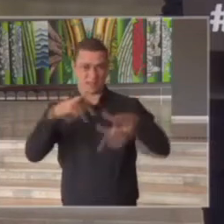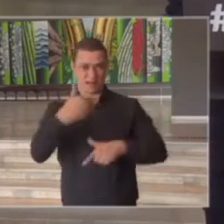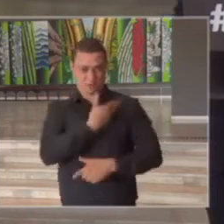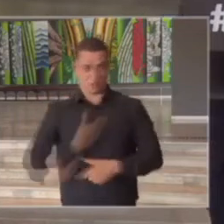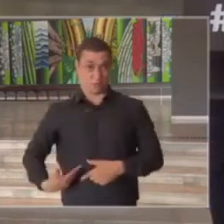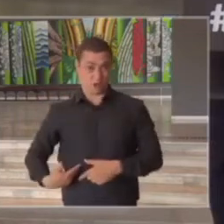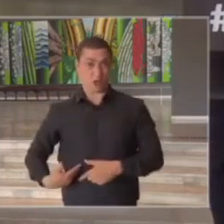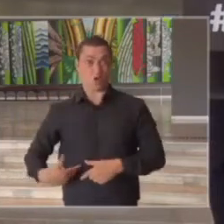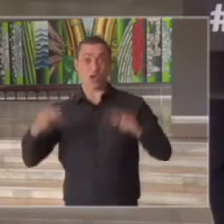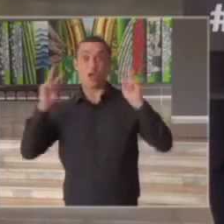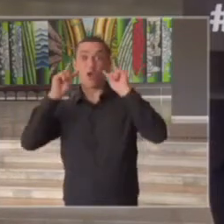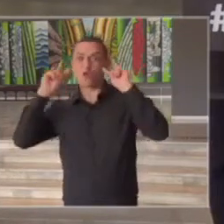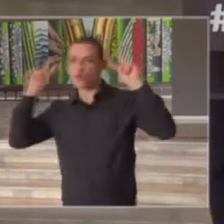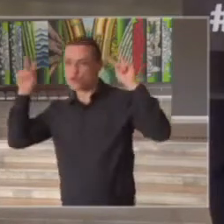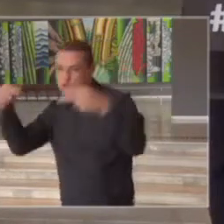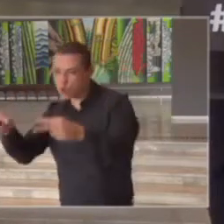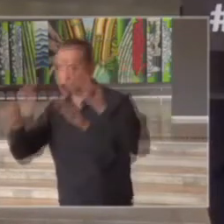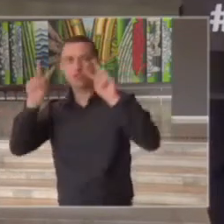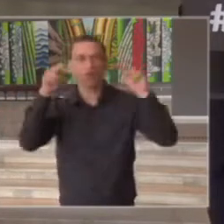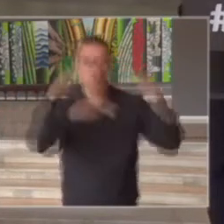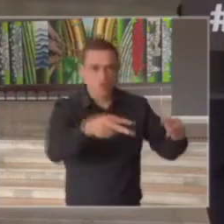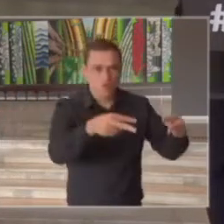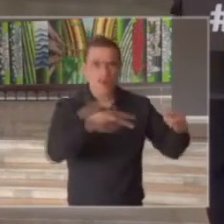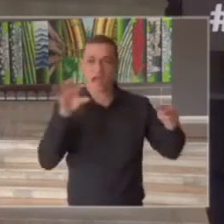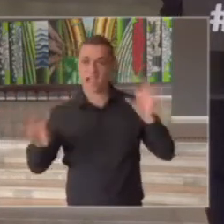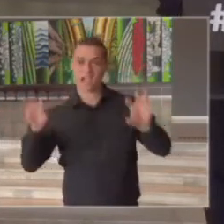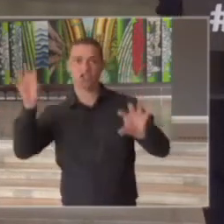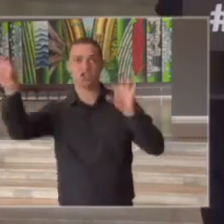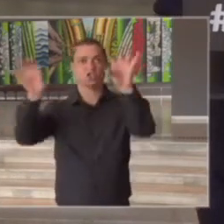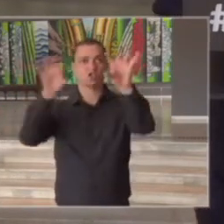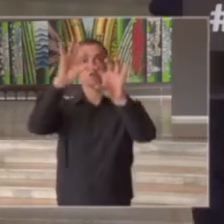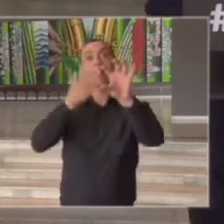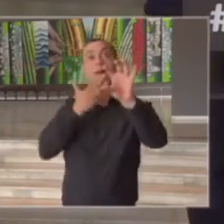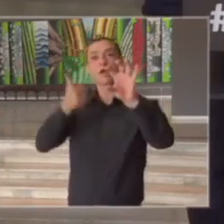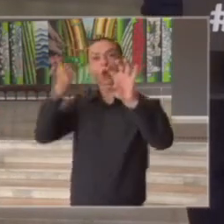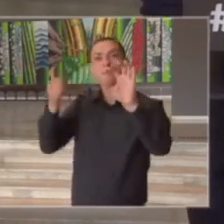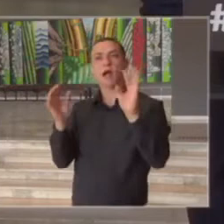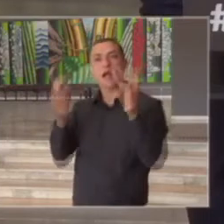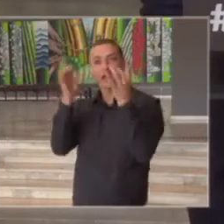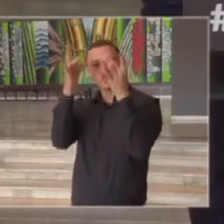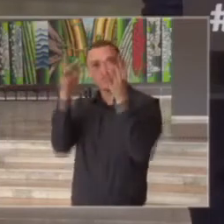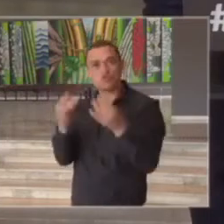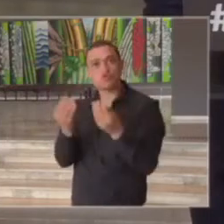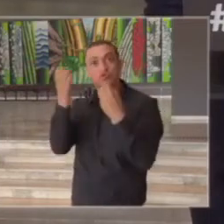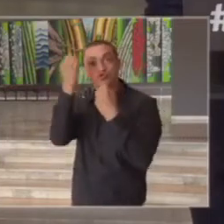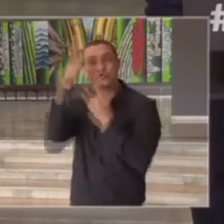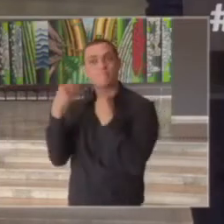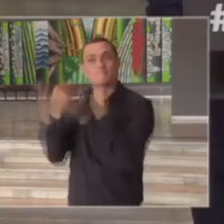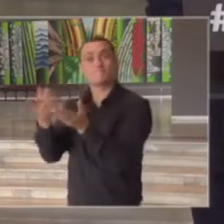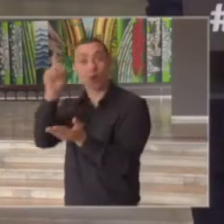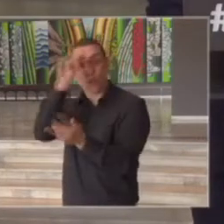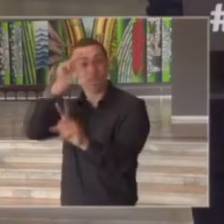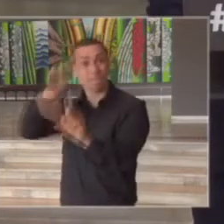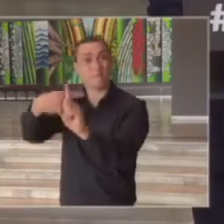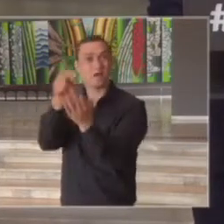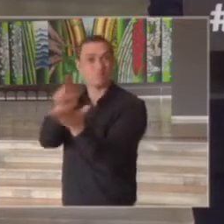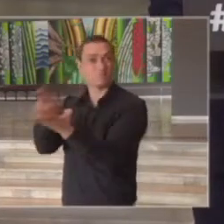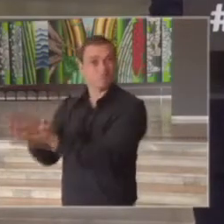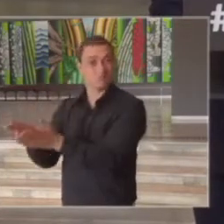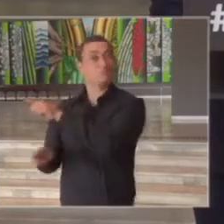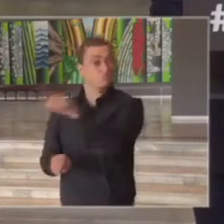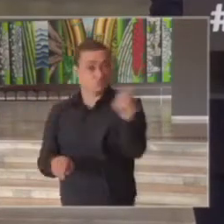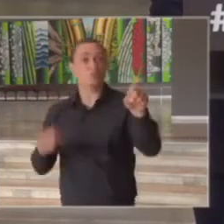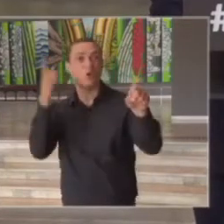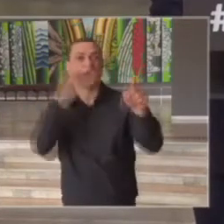estado com olhar regional está sendo feito inclusive para otimizar a capacidade hospitalar para que todos tenham